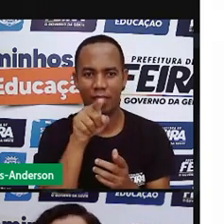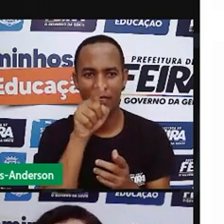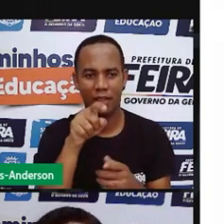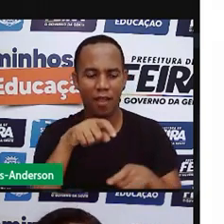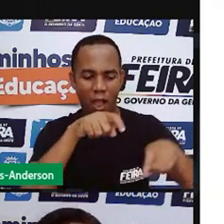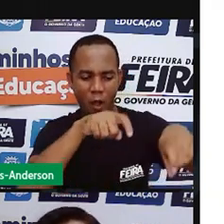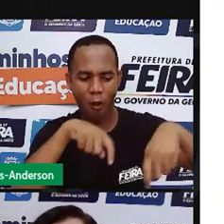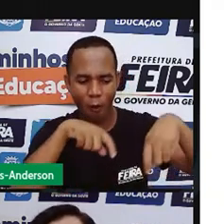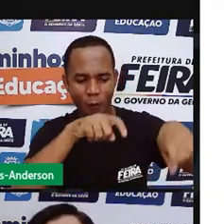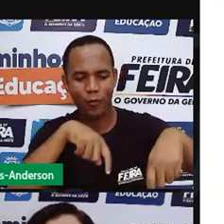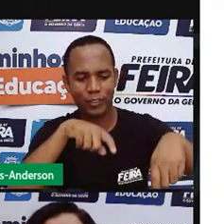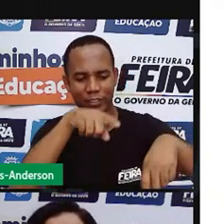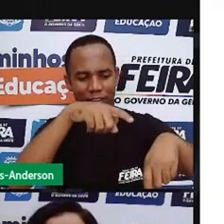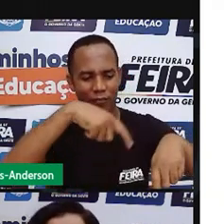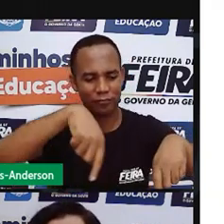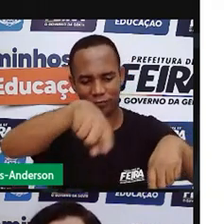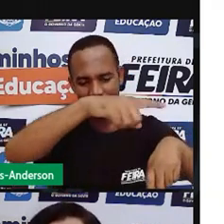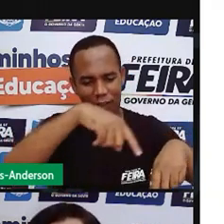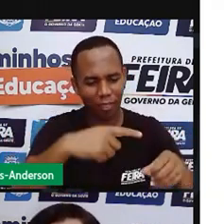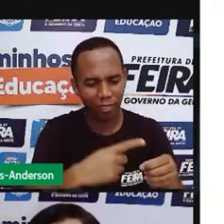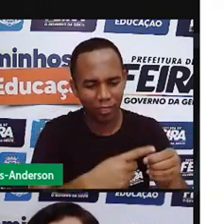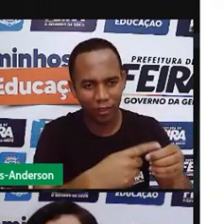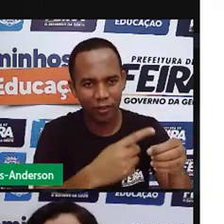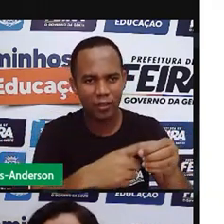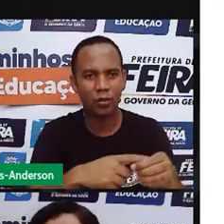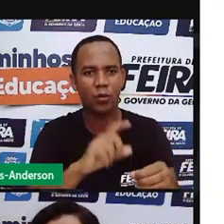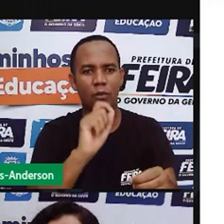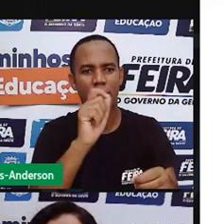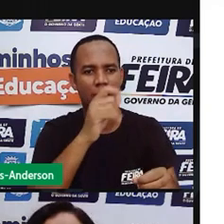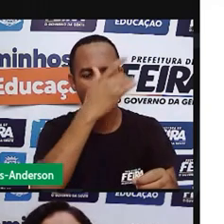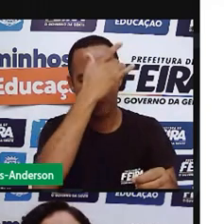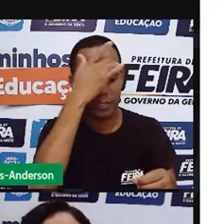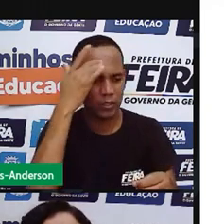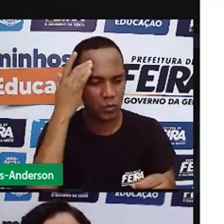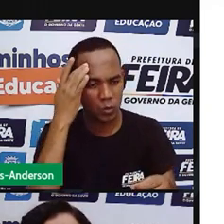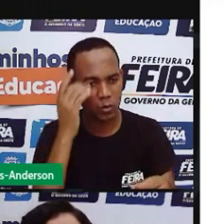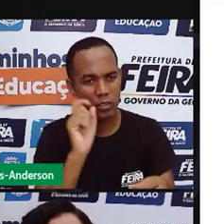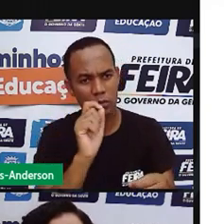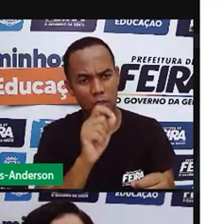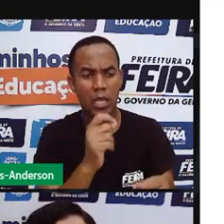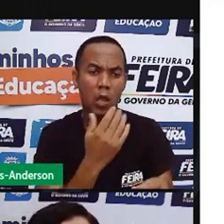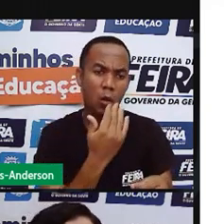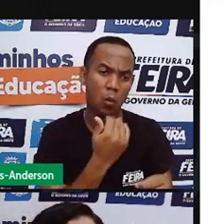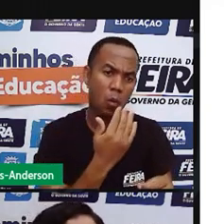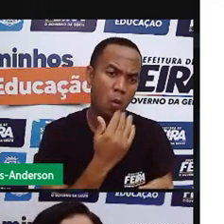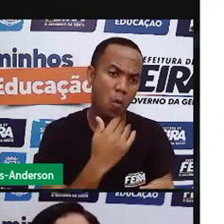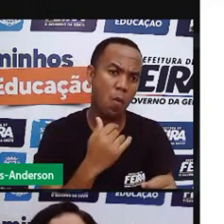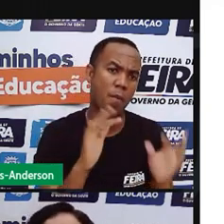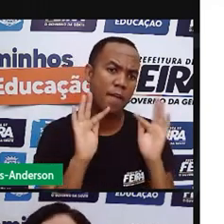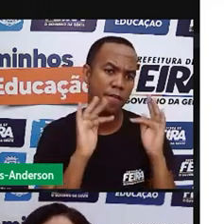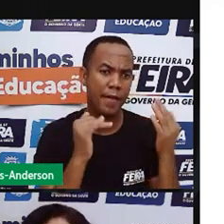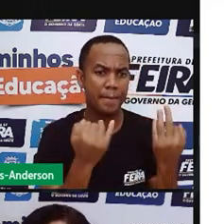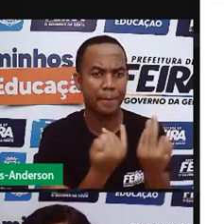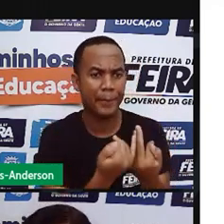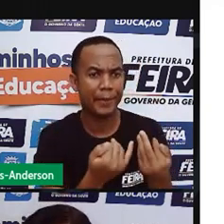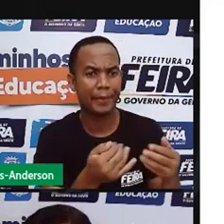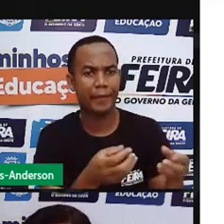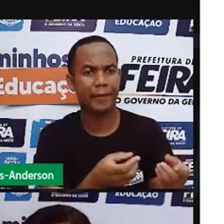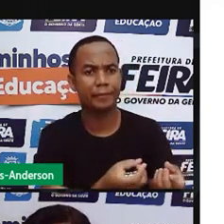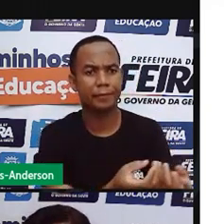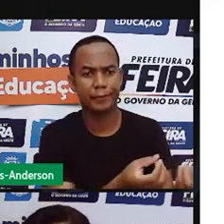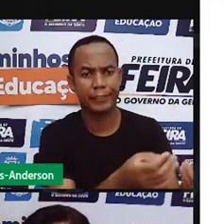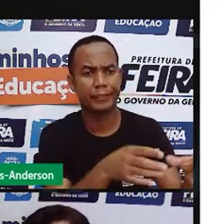fica para ser consumido pelos seus proprietários, principalmente quando é da agricultura ou pecuária